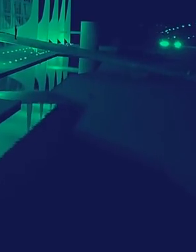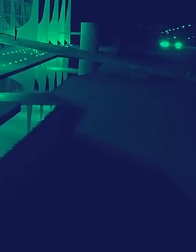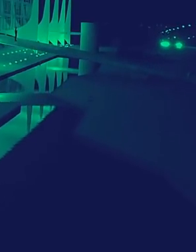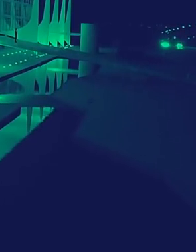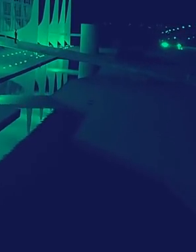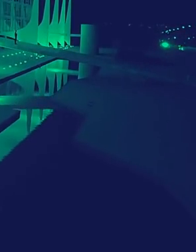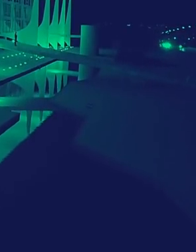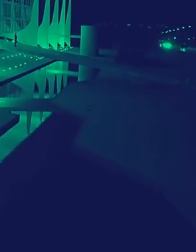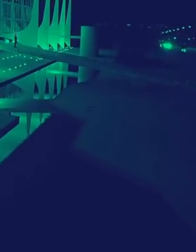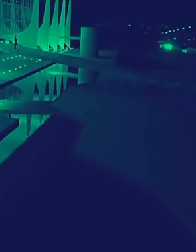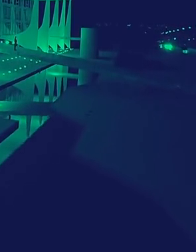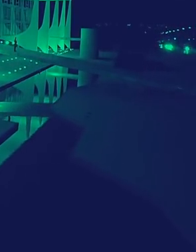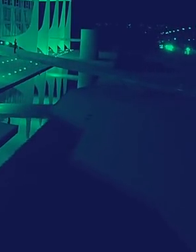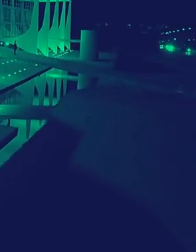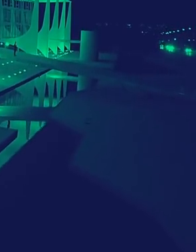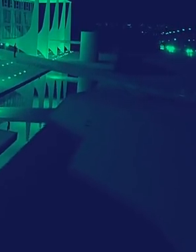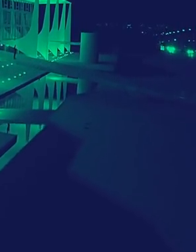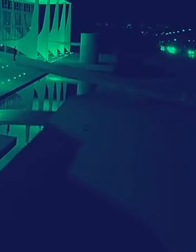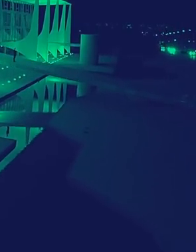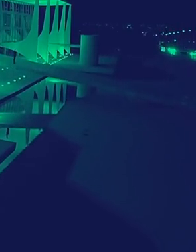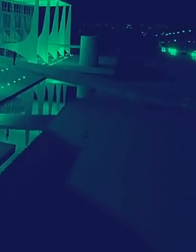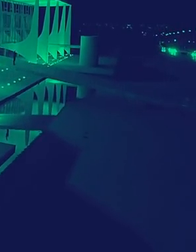INGRADE NO BRASIL Obrigado.